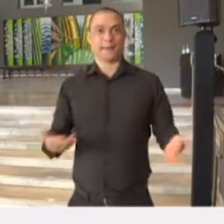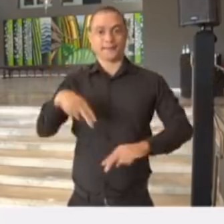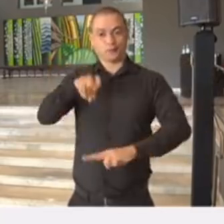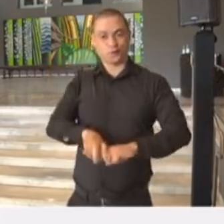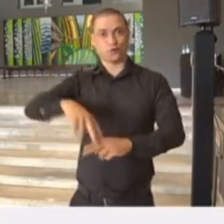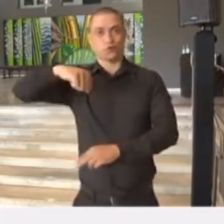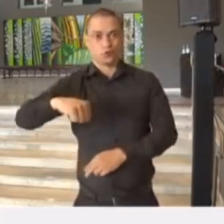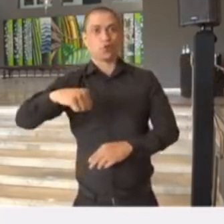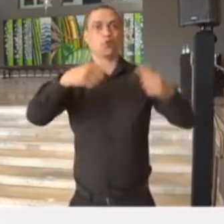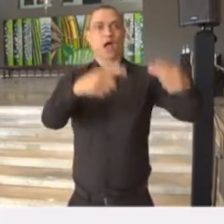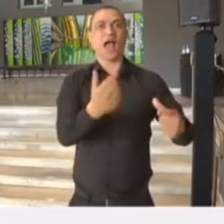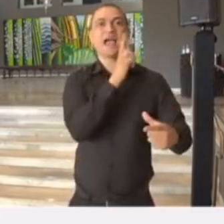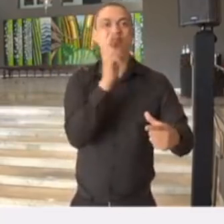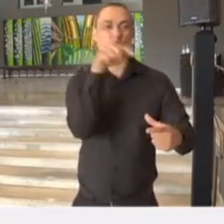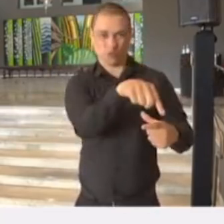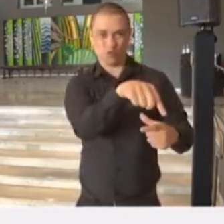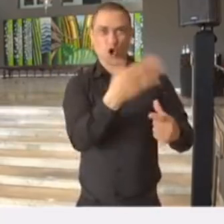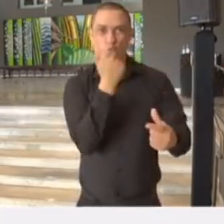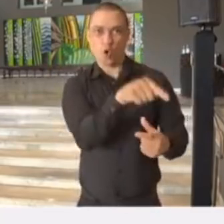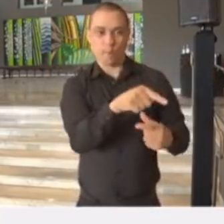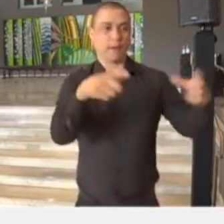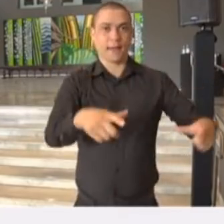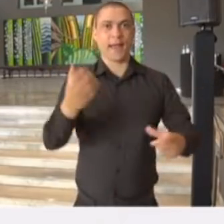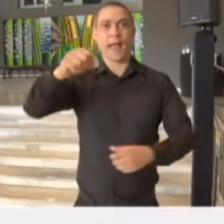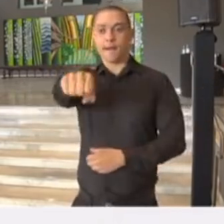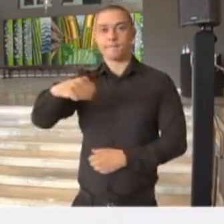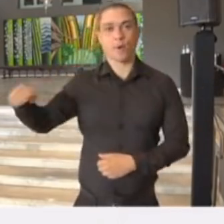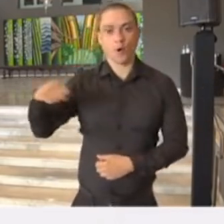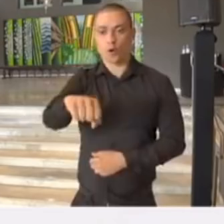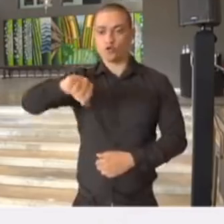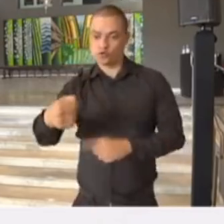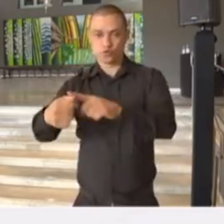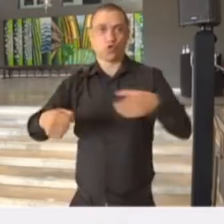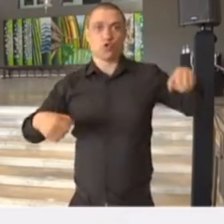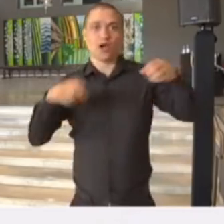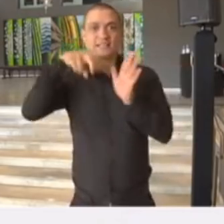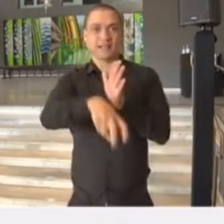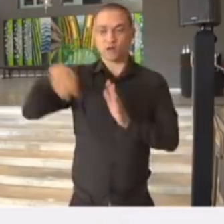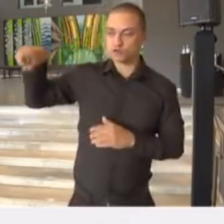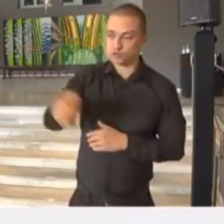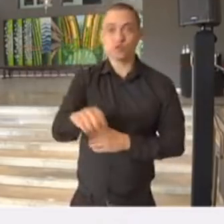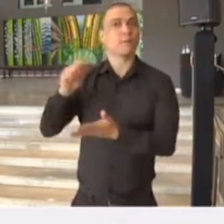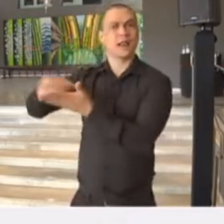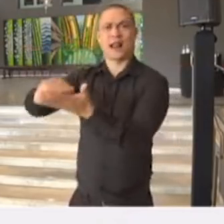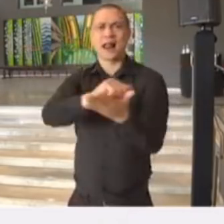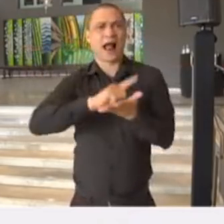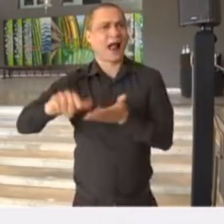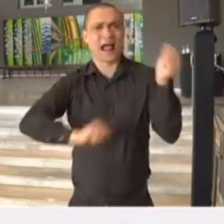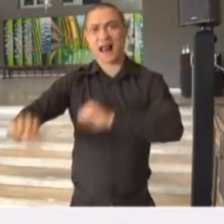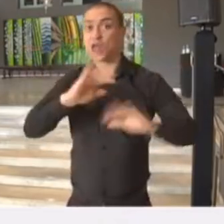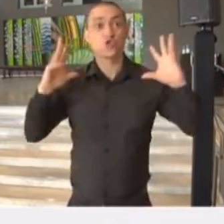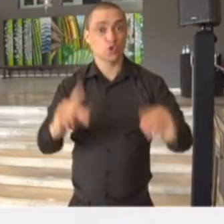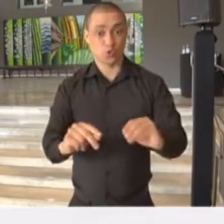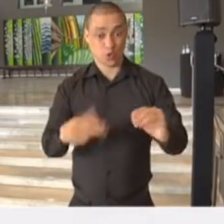refeitórios, as carteiras, puxador de porta, corrimão, enfim, e sempre isso antes do início das aulas